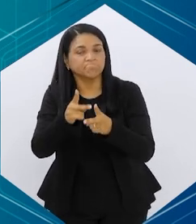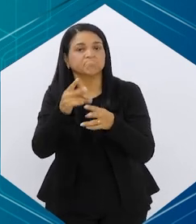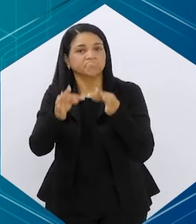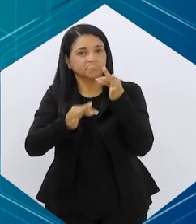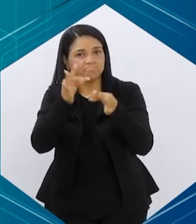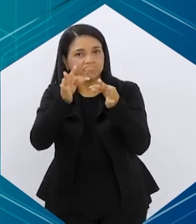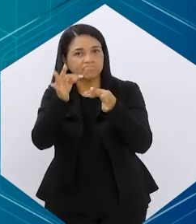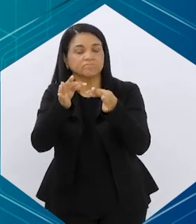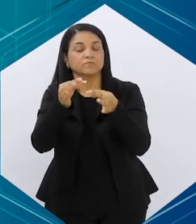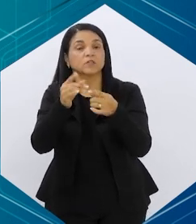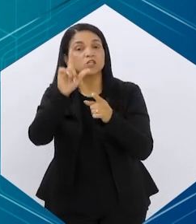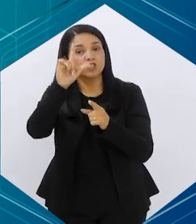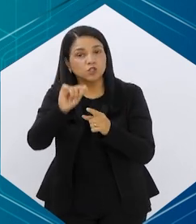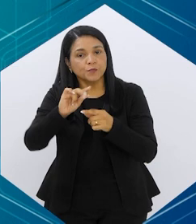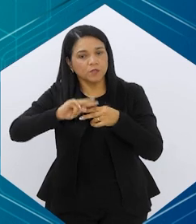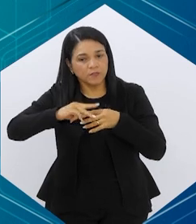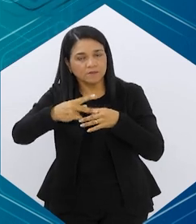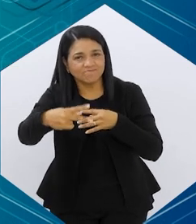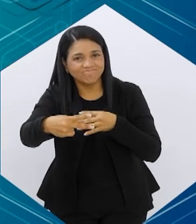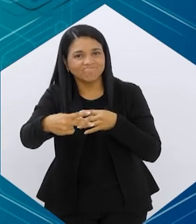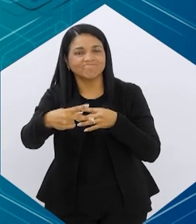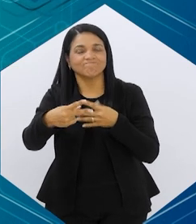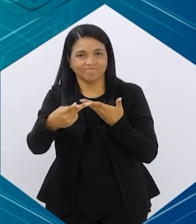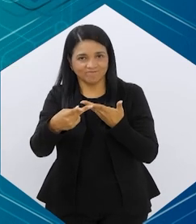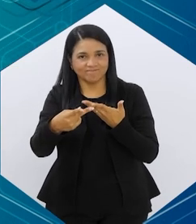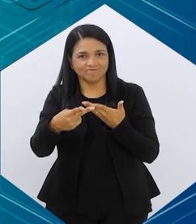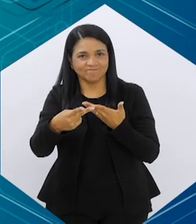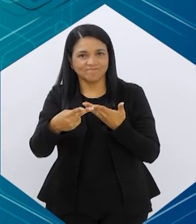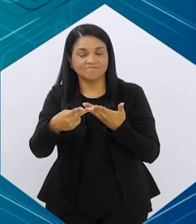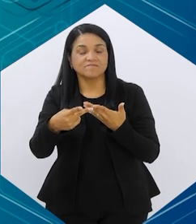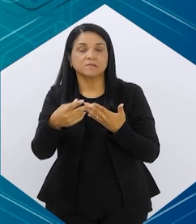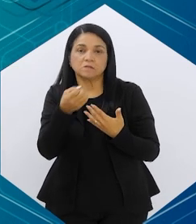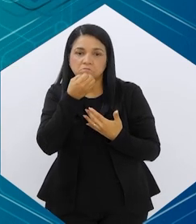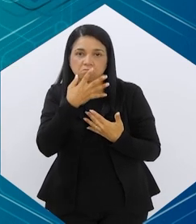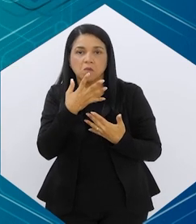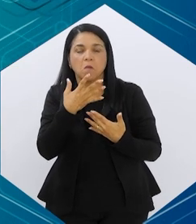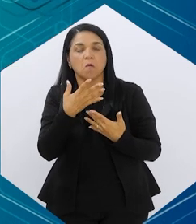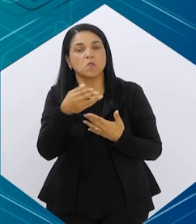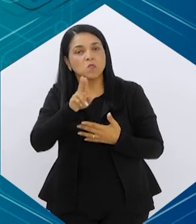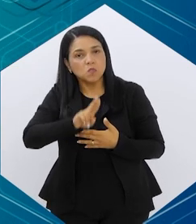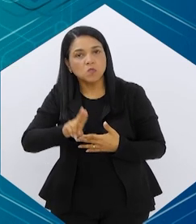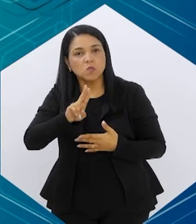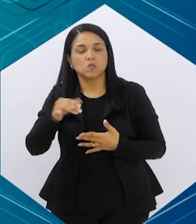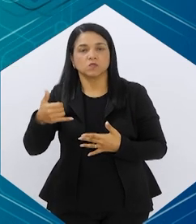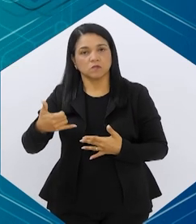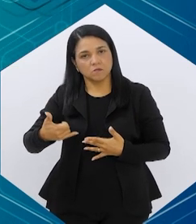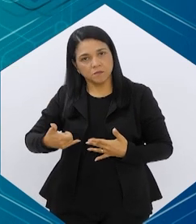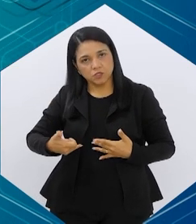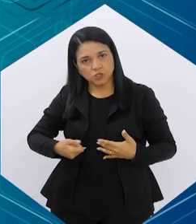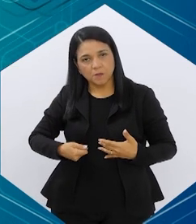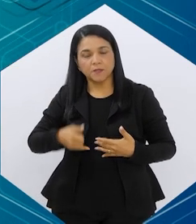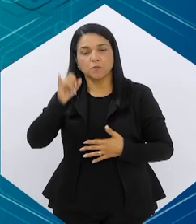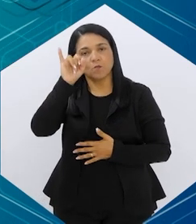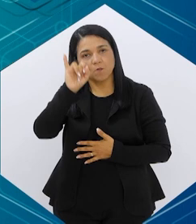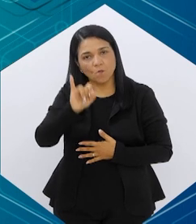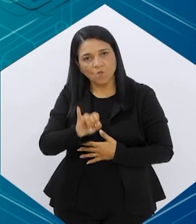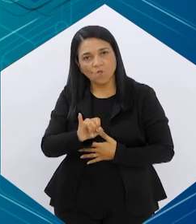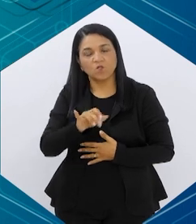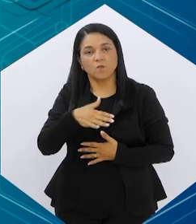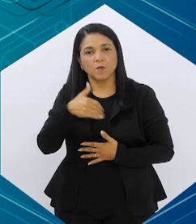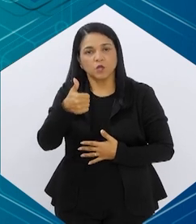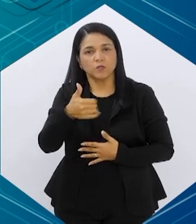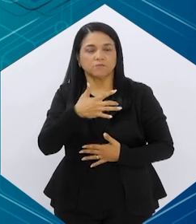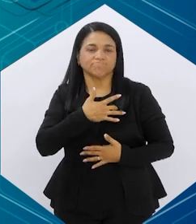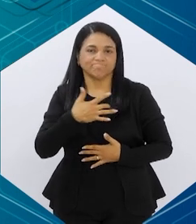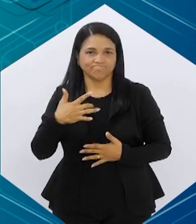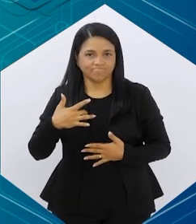tratamento, Diminuir os efeitos colaterais também, e aí ter um benefício aí no uso do medicamento para o emagrecimento,